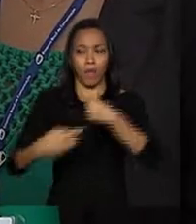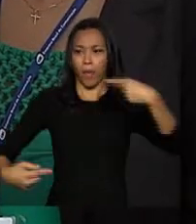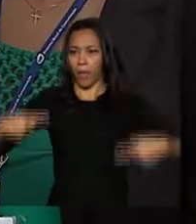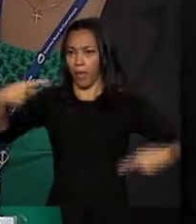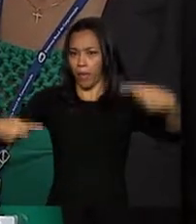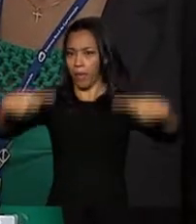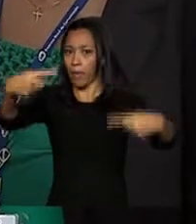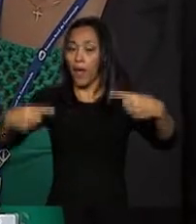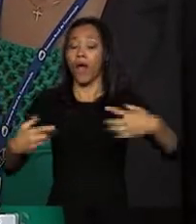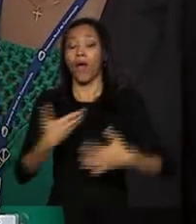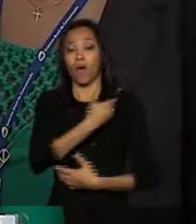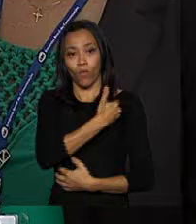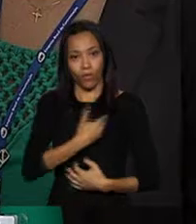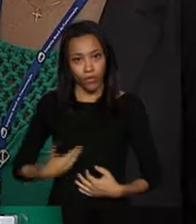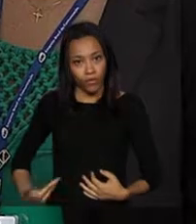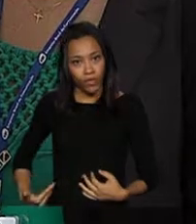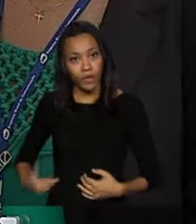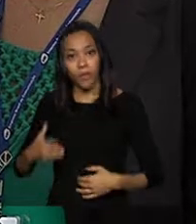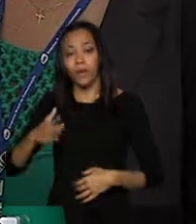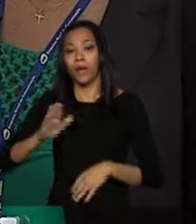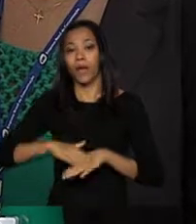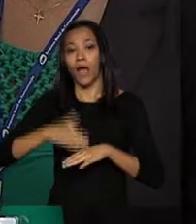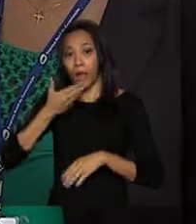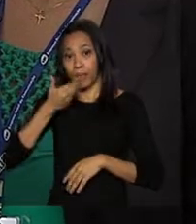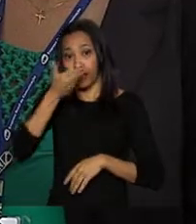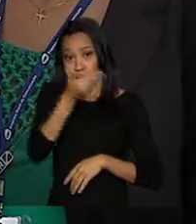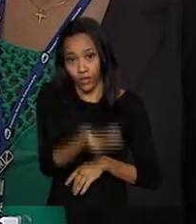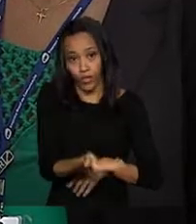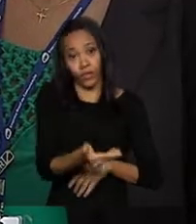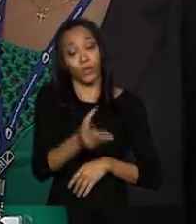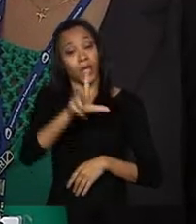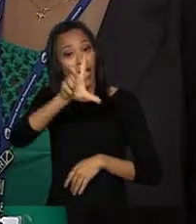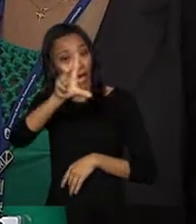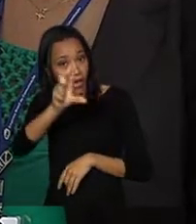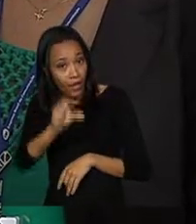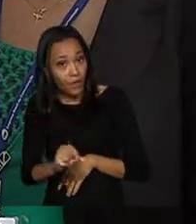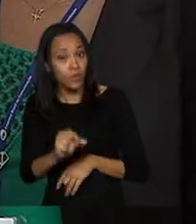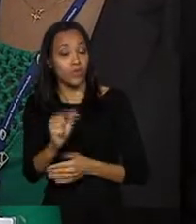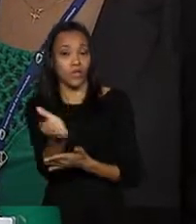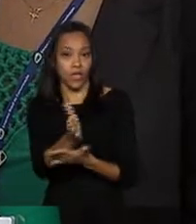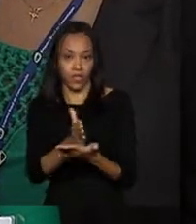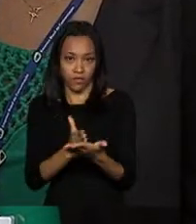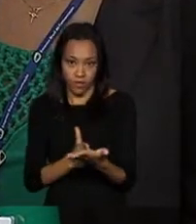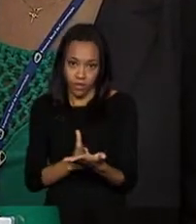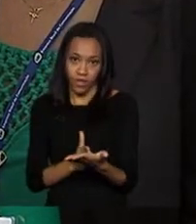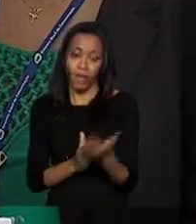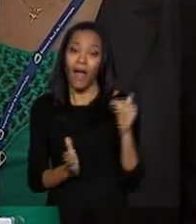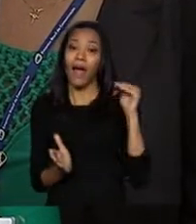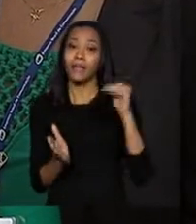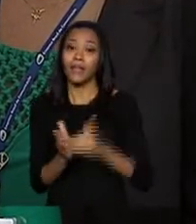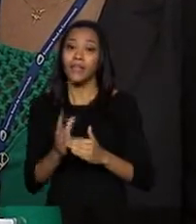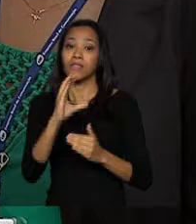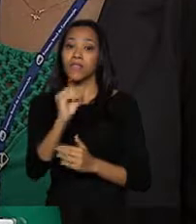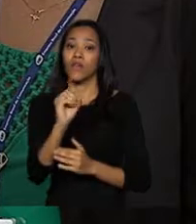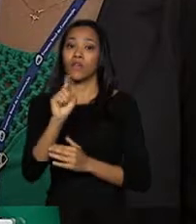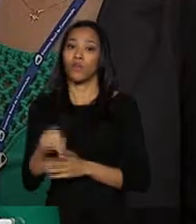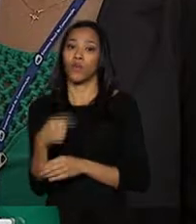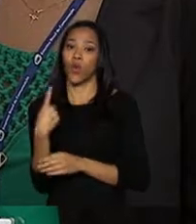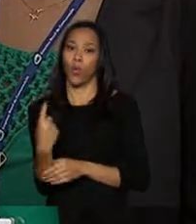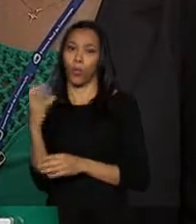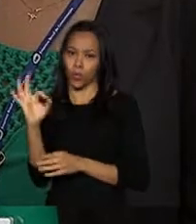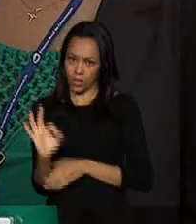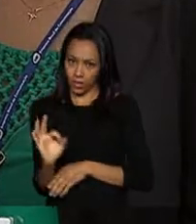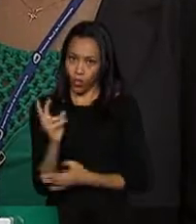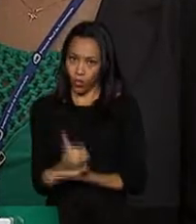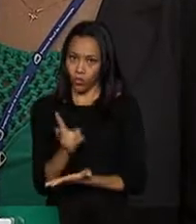a União poderá, a pedido do interessado, reduzir o valor da repartição de benefícios monetária até 0,1%. Esse artigo